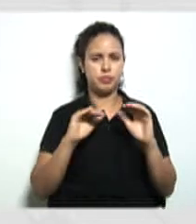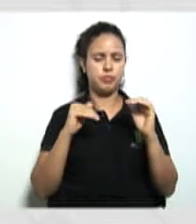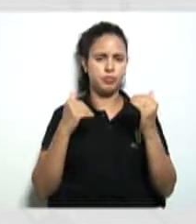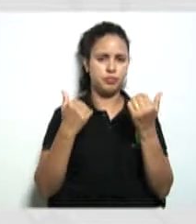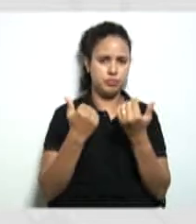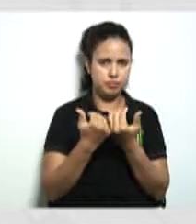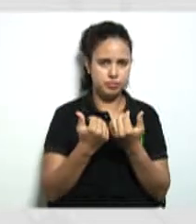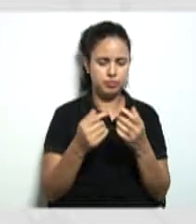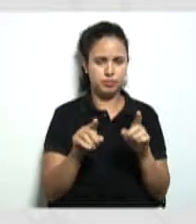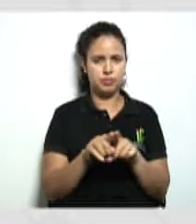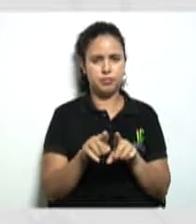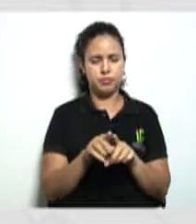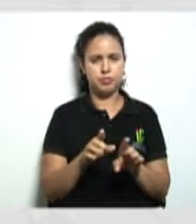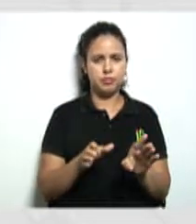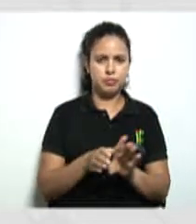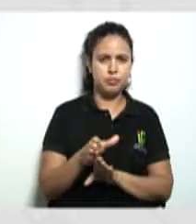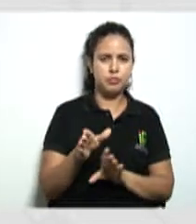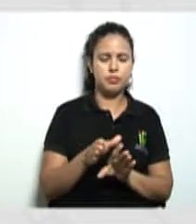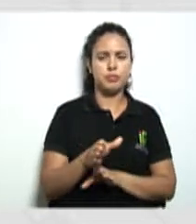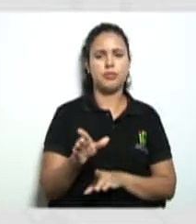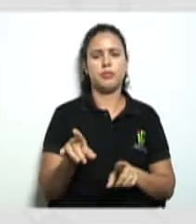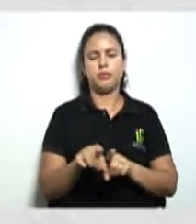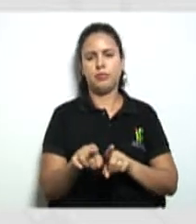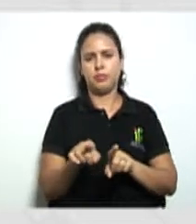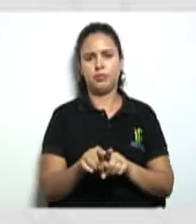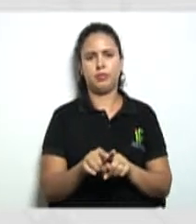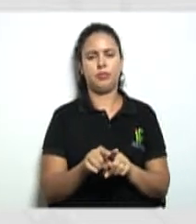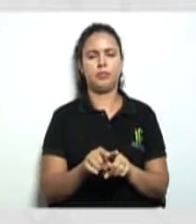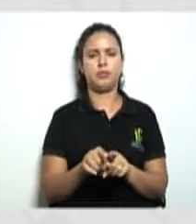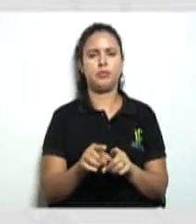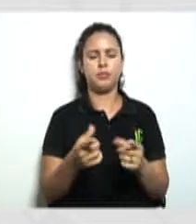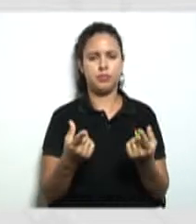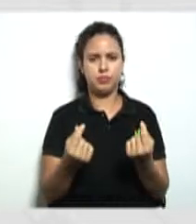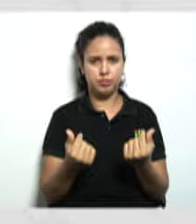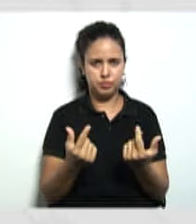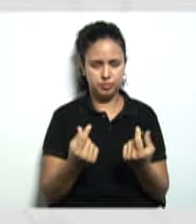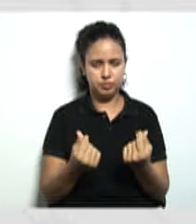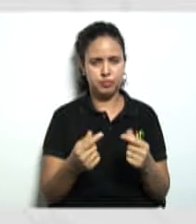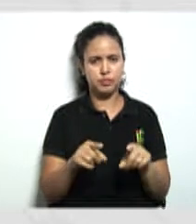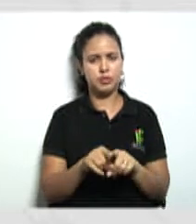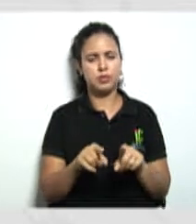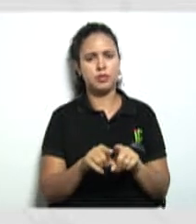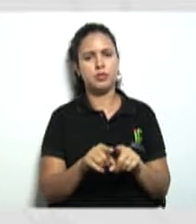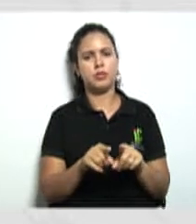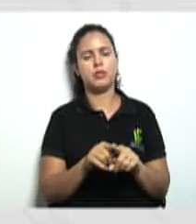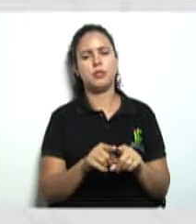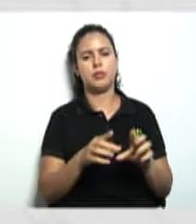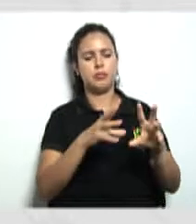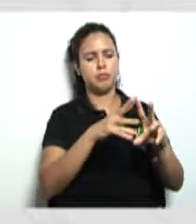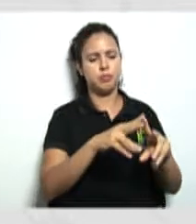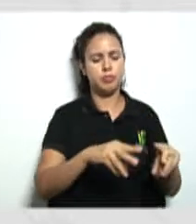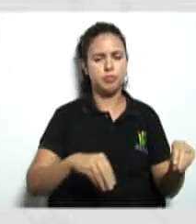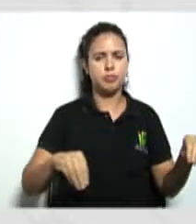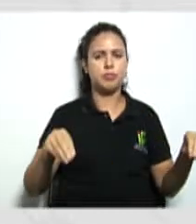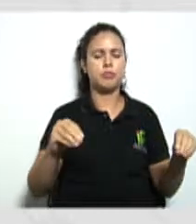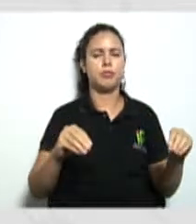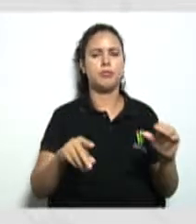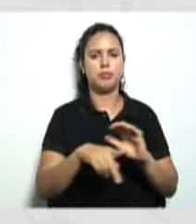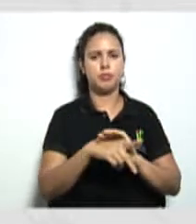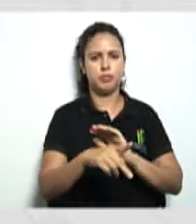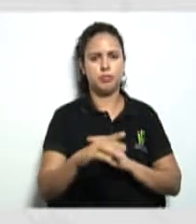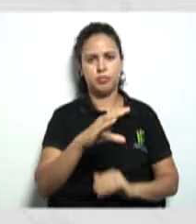sobre a questão do capital então aí nós já vamos falar também sobre a dissolução e liquidação aqui da